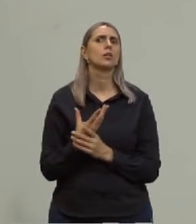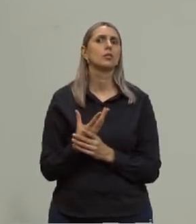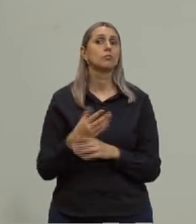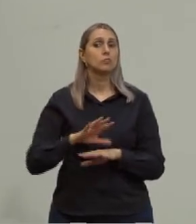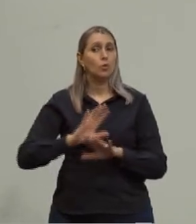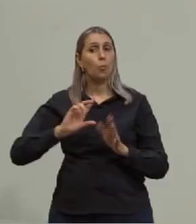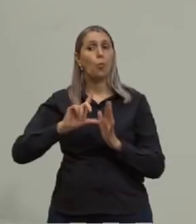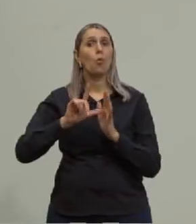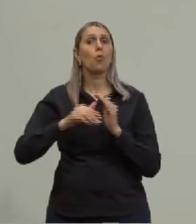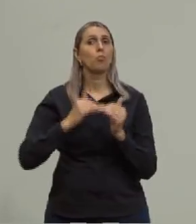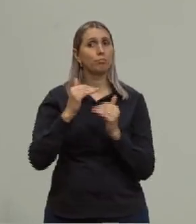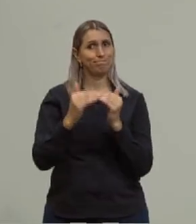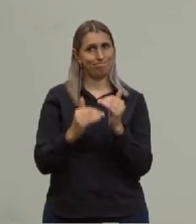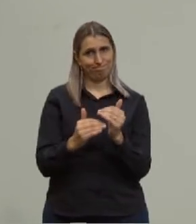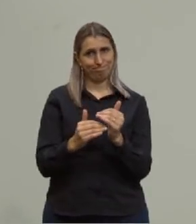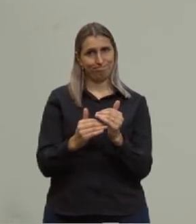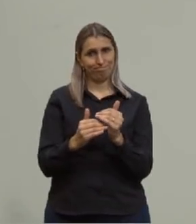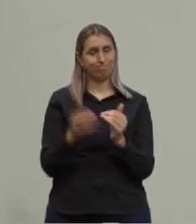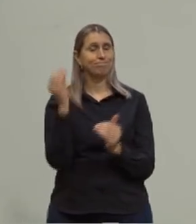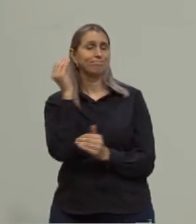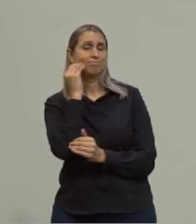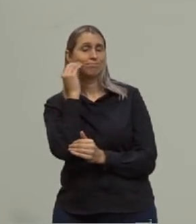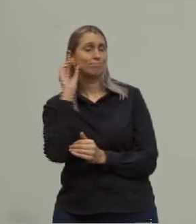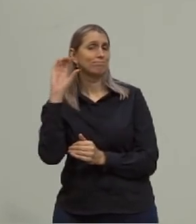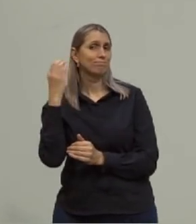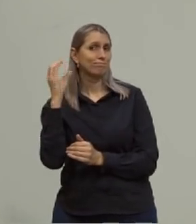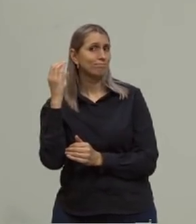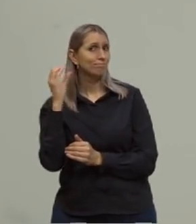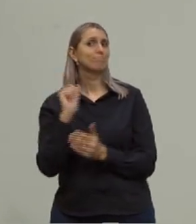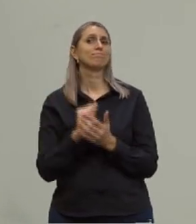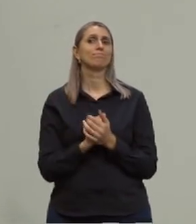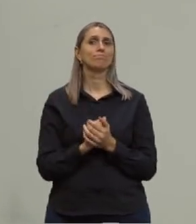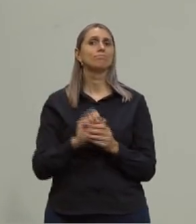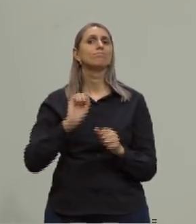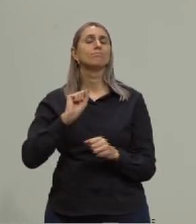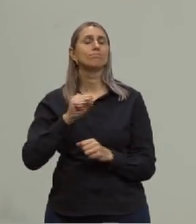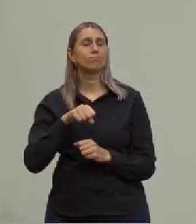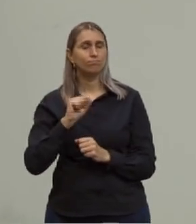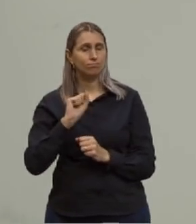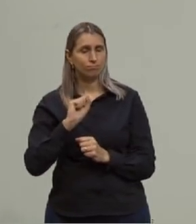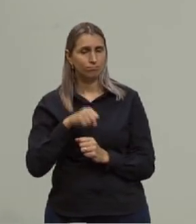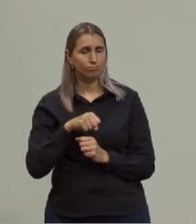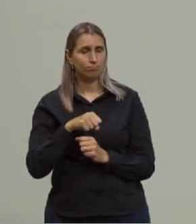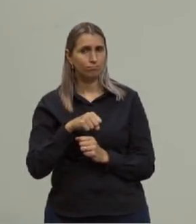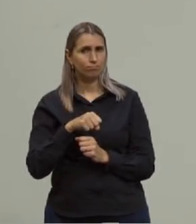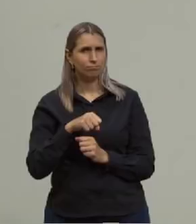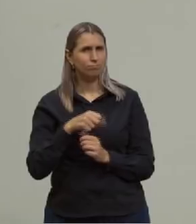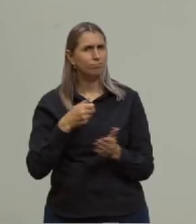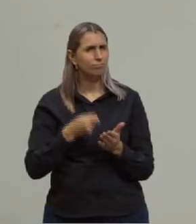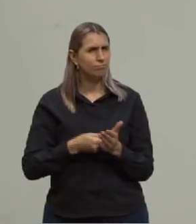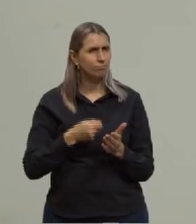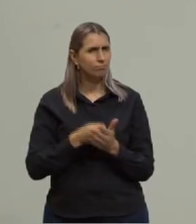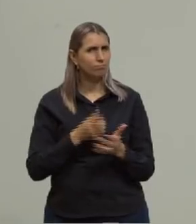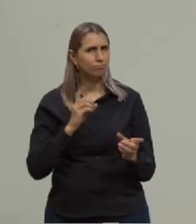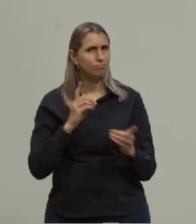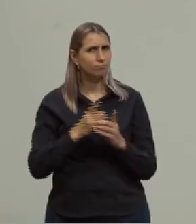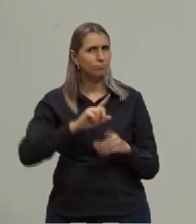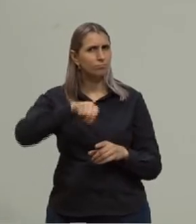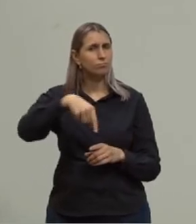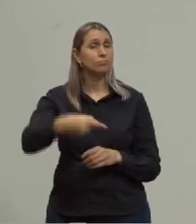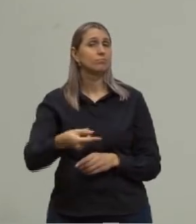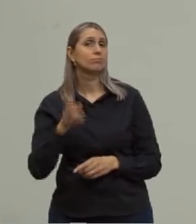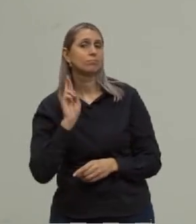com o passar do tempo, com os experimentos científicos, eles, sim, começaram a tentar encontrar outras